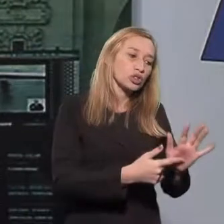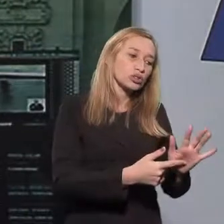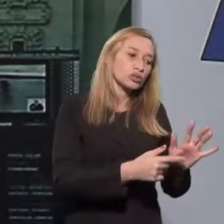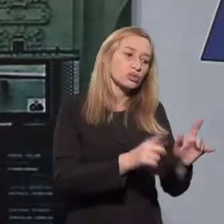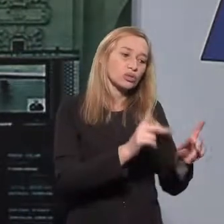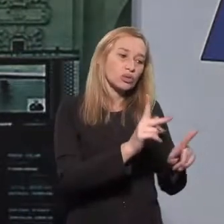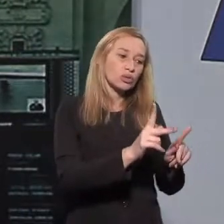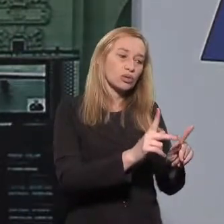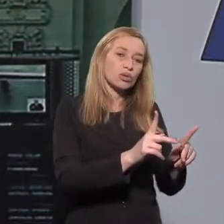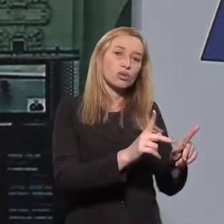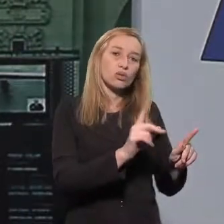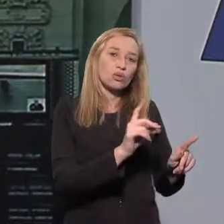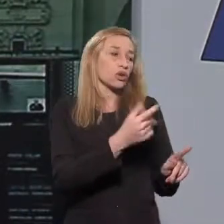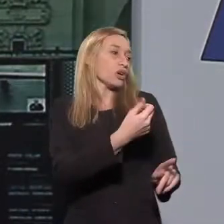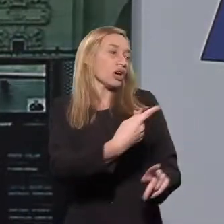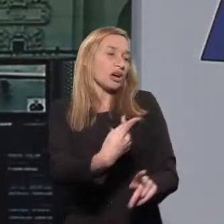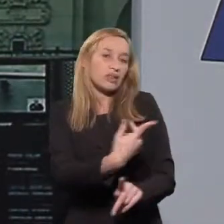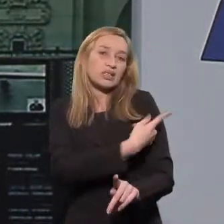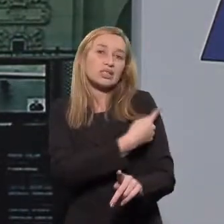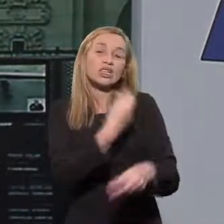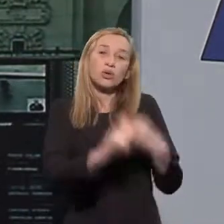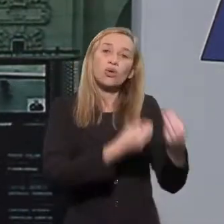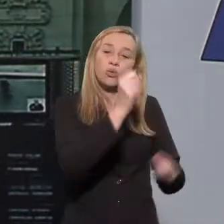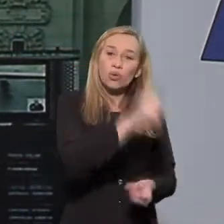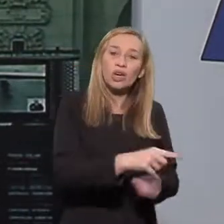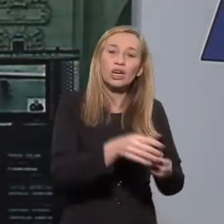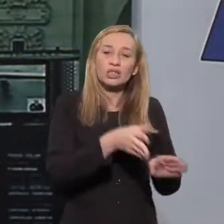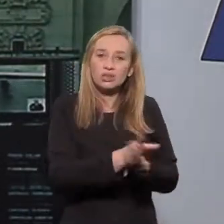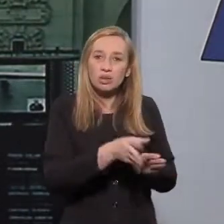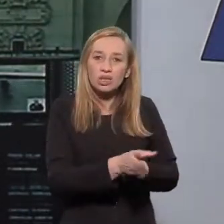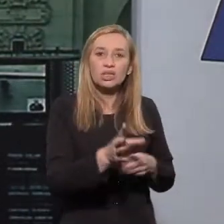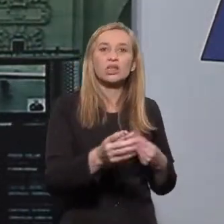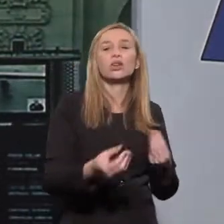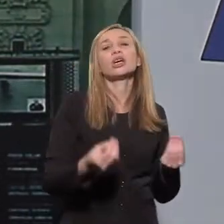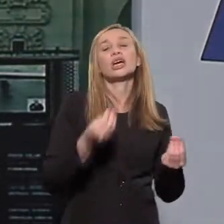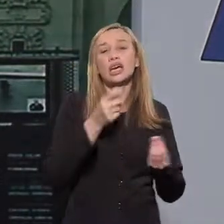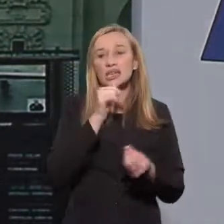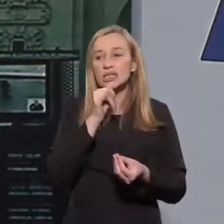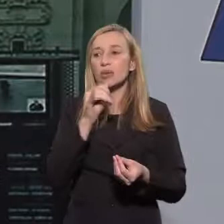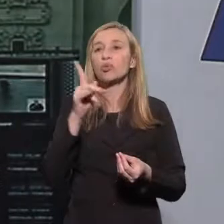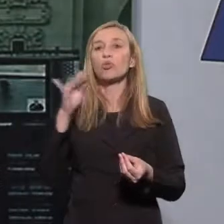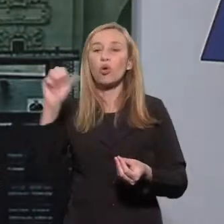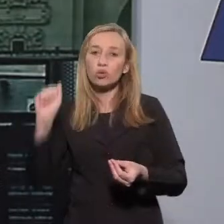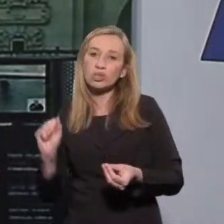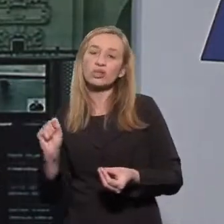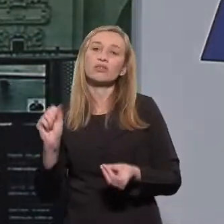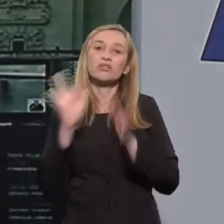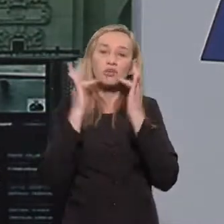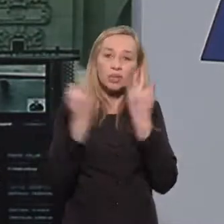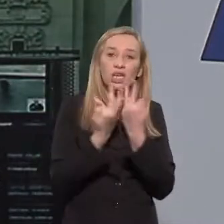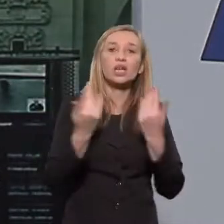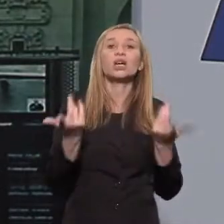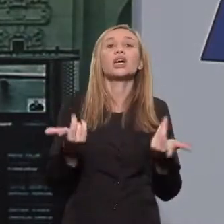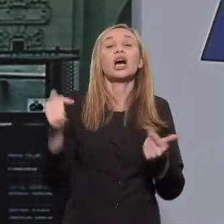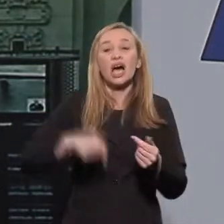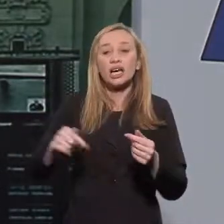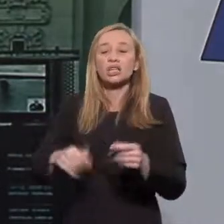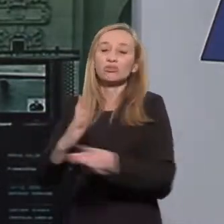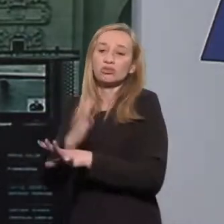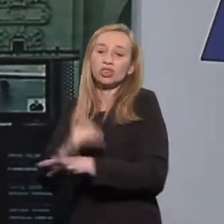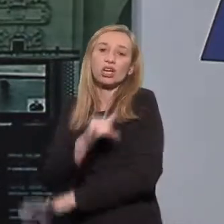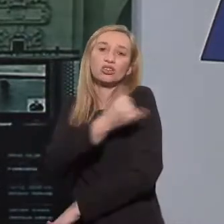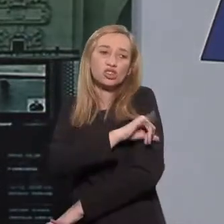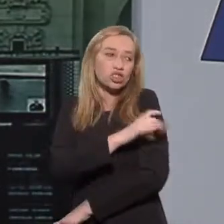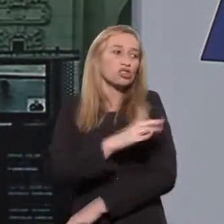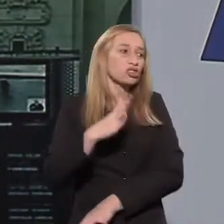mais vulneráveis, que exigem a vacinação como critério de permanência, por exemplo, no Bolsa Família. Aqui no Estado do Rio de Janeiro, a gente